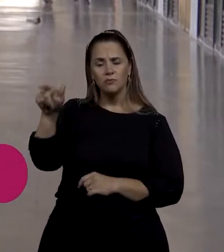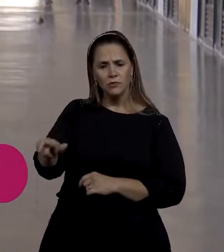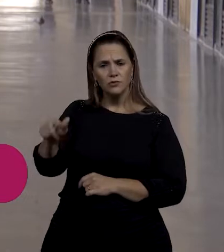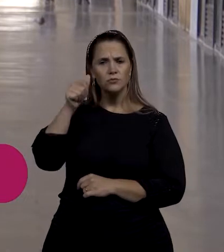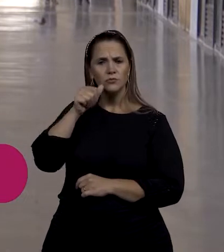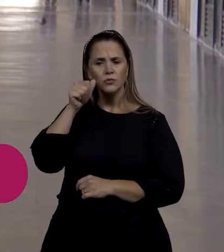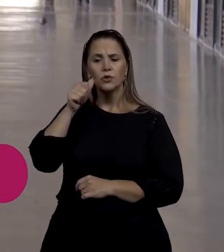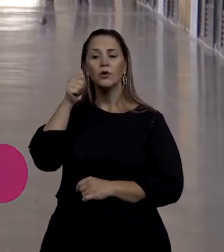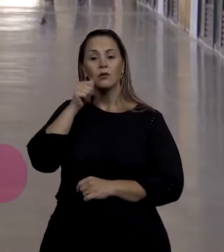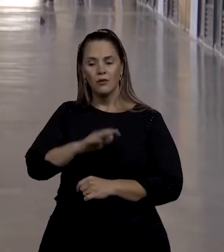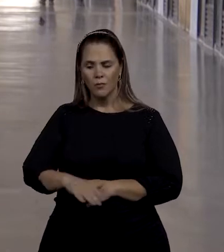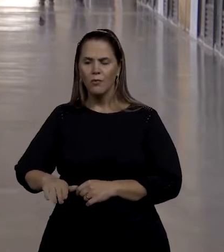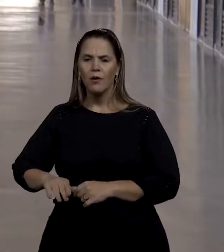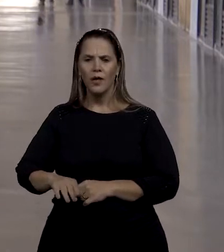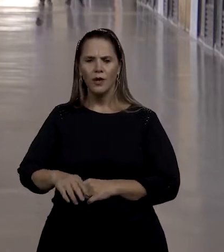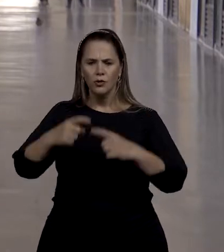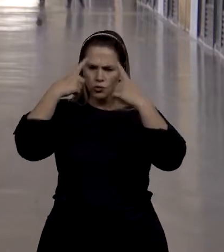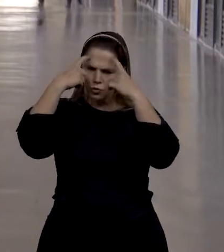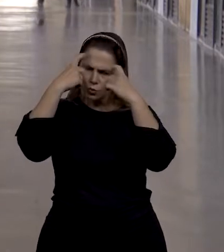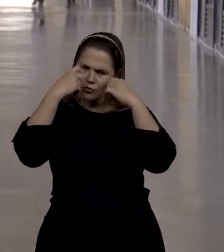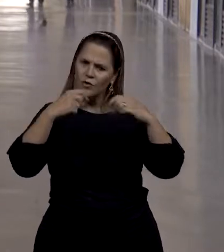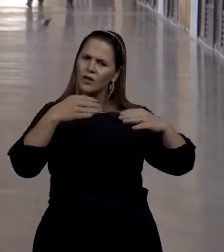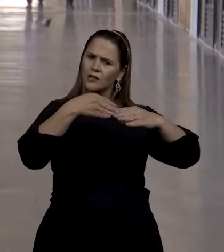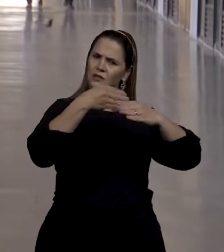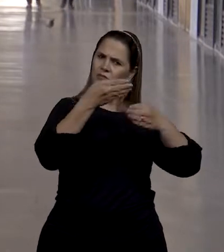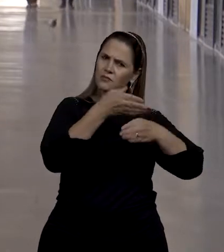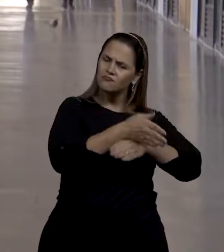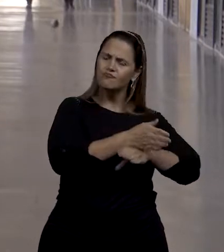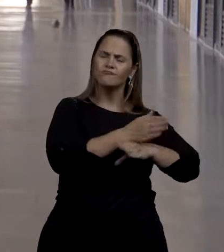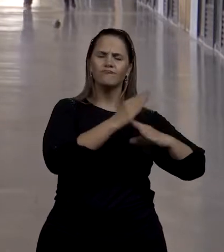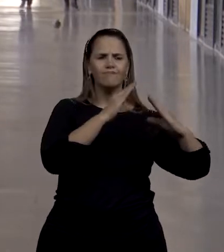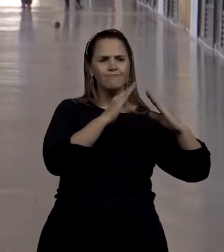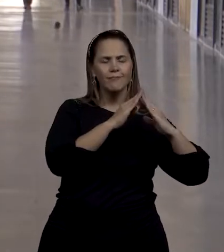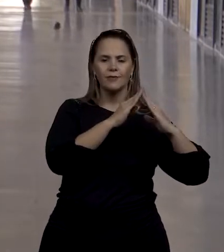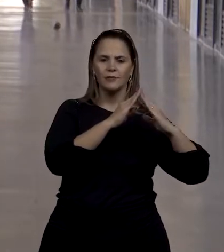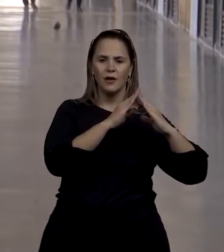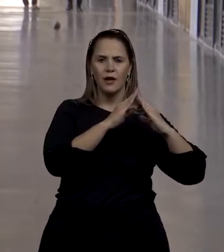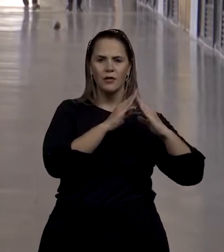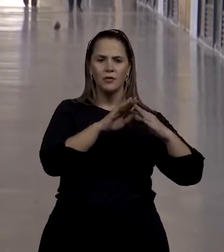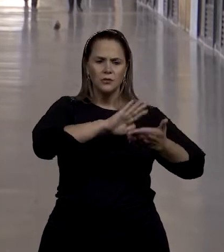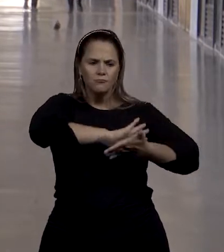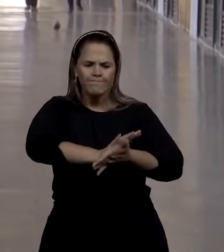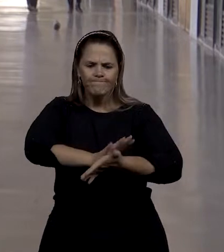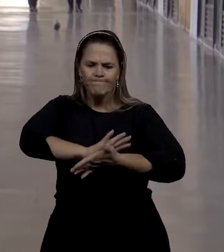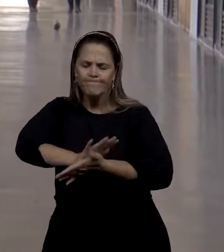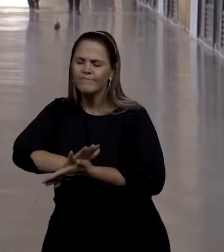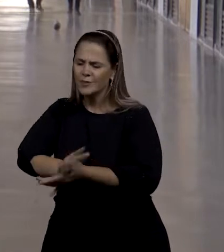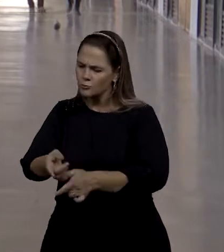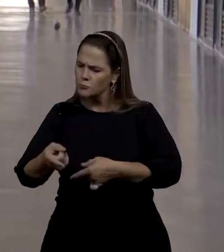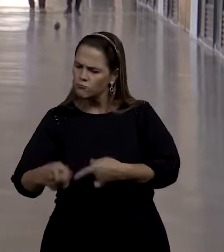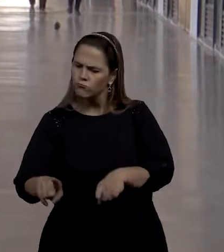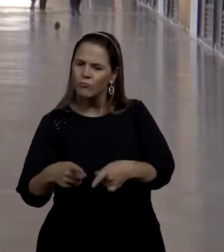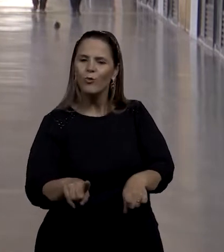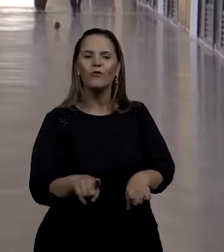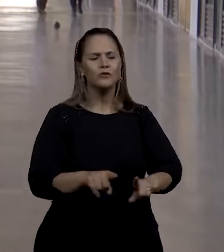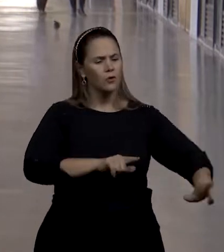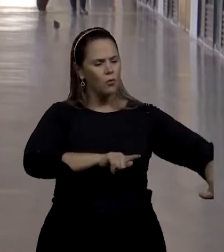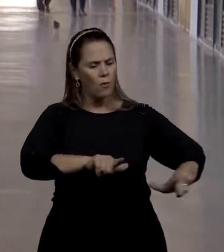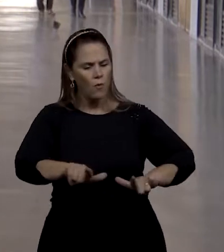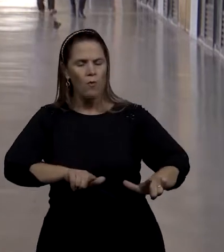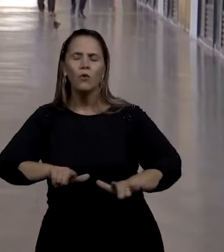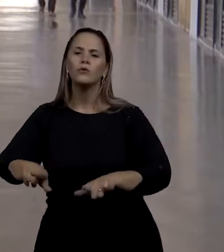principalmente violência doméstica, intrafamiliar, também preconceitos e discriminações no mercado de trabalho.